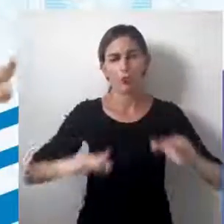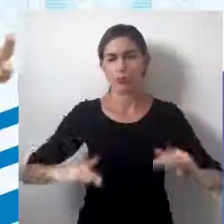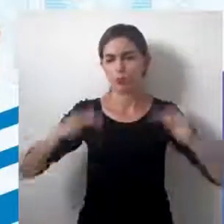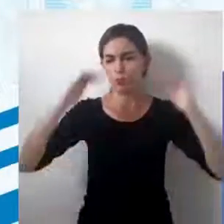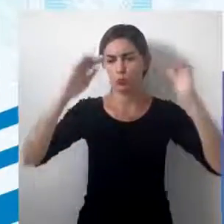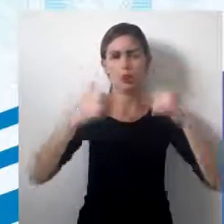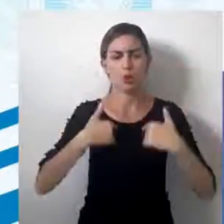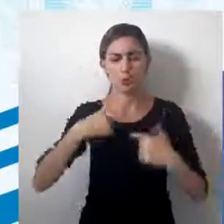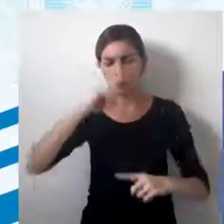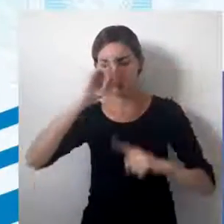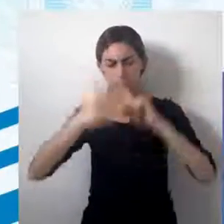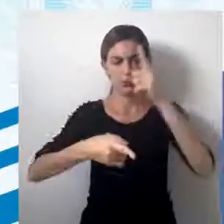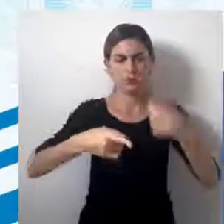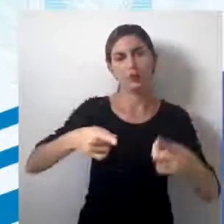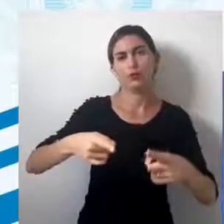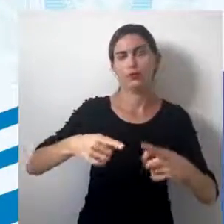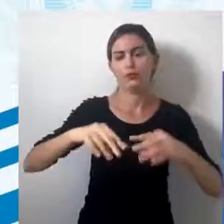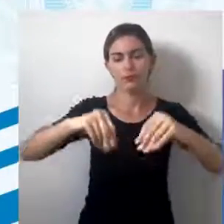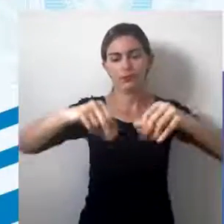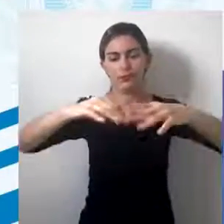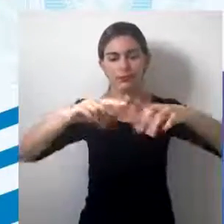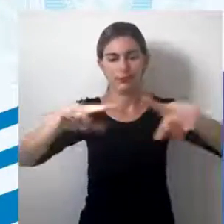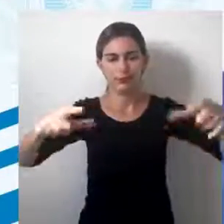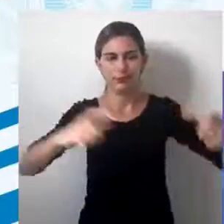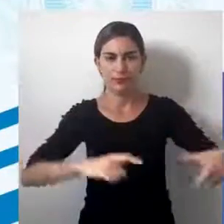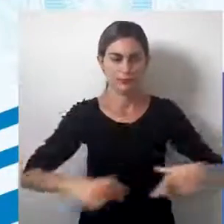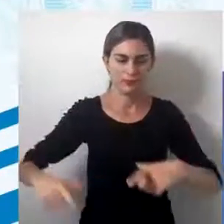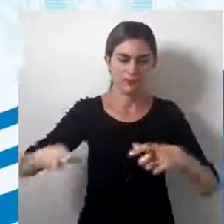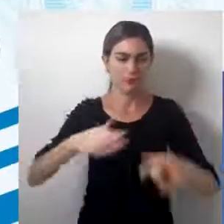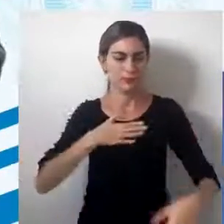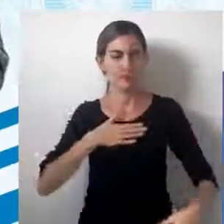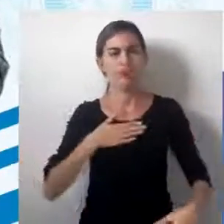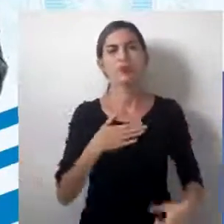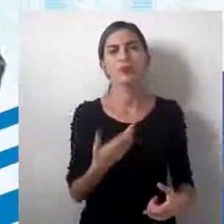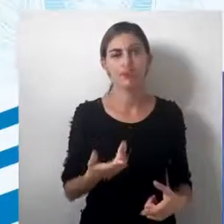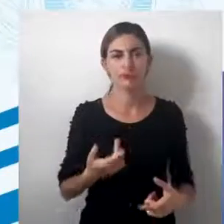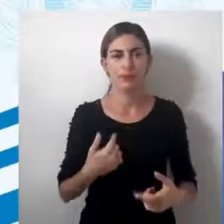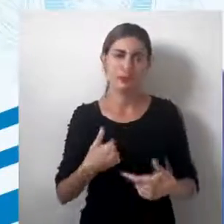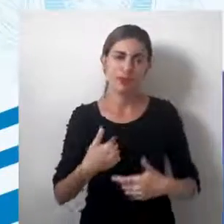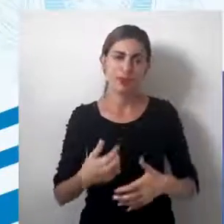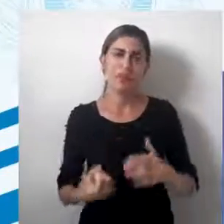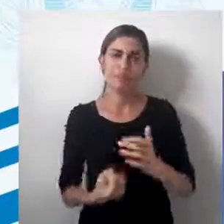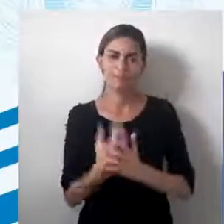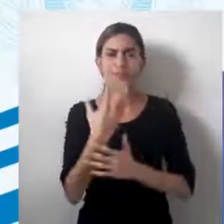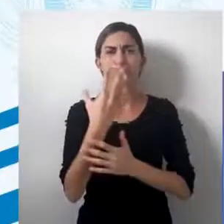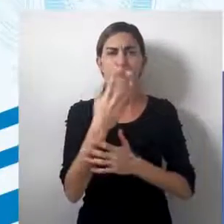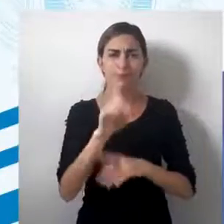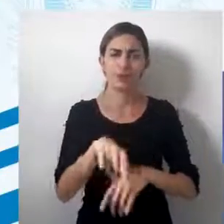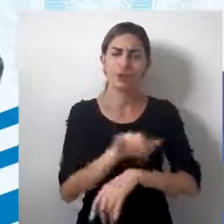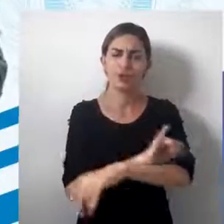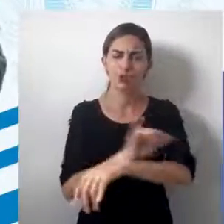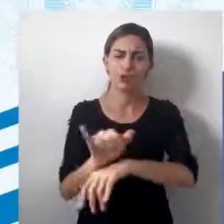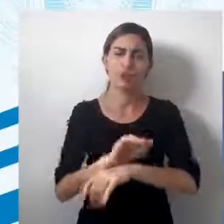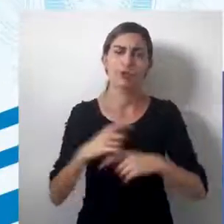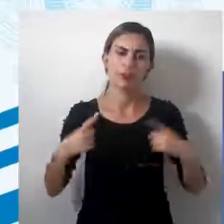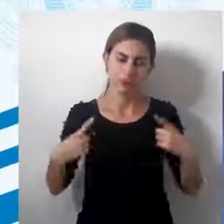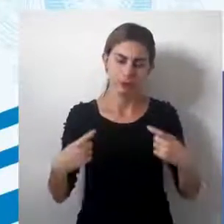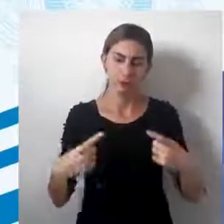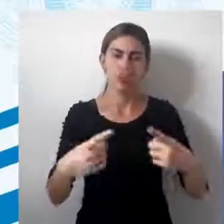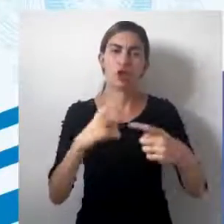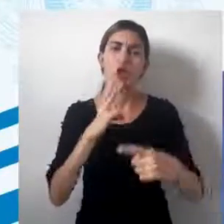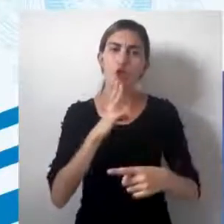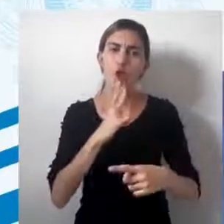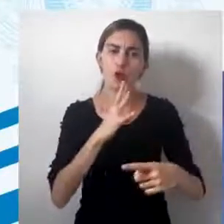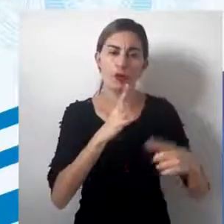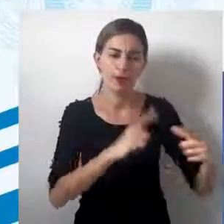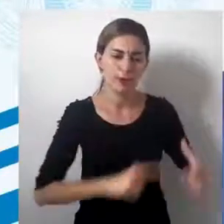poder sobre o território. E a cartografia surge com essa intenção, né? Uma intenção de estratégia de guerra, de conhecer